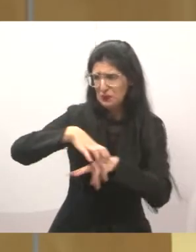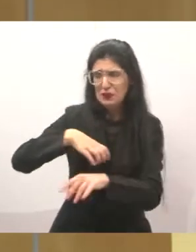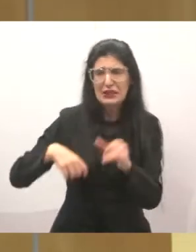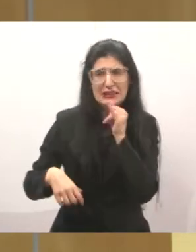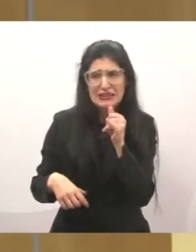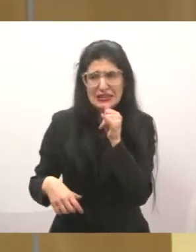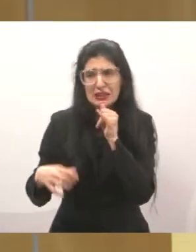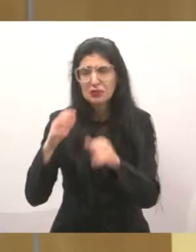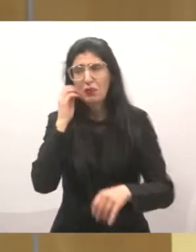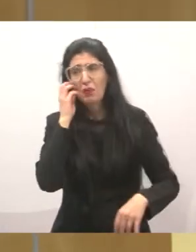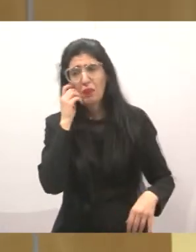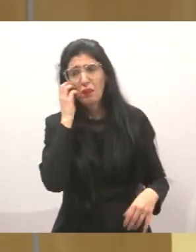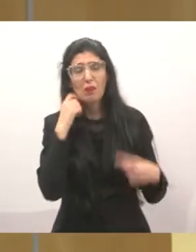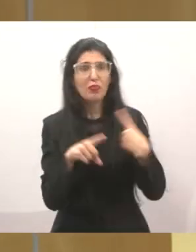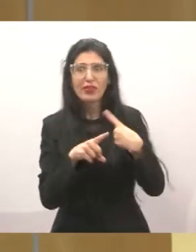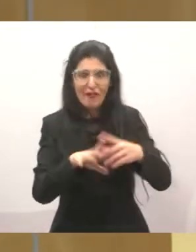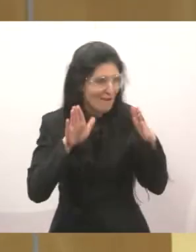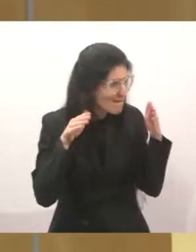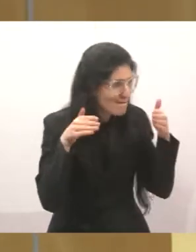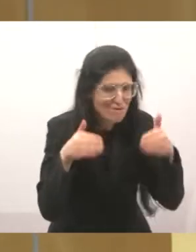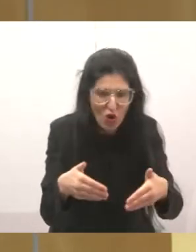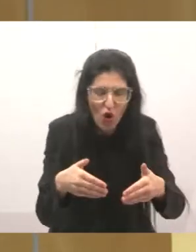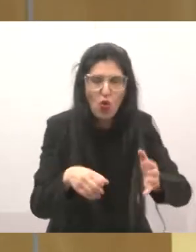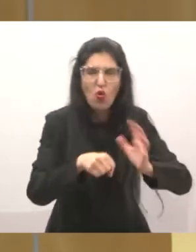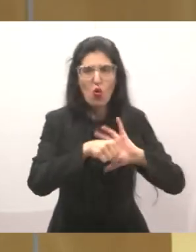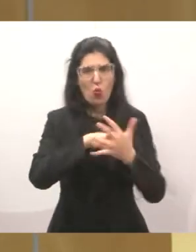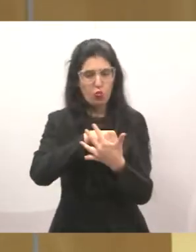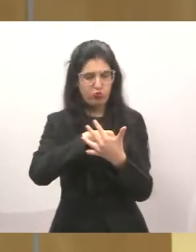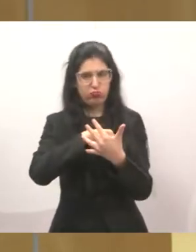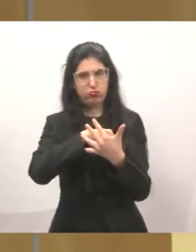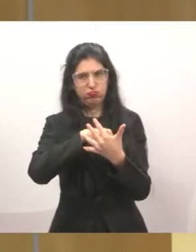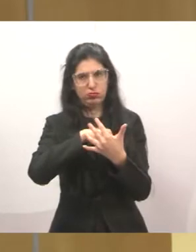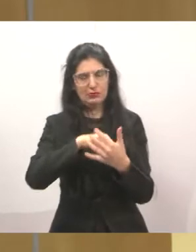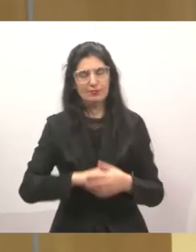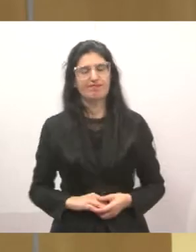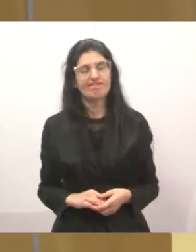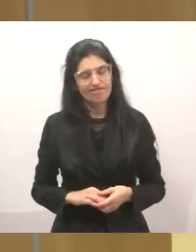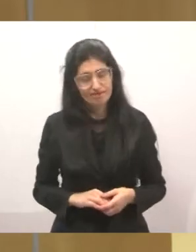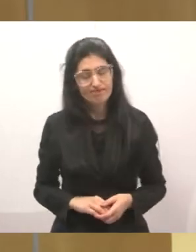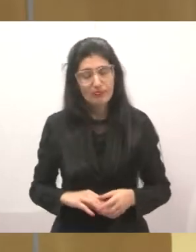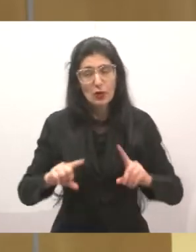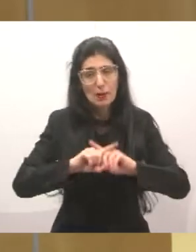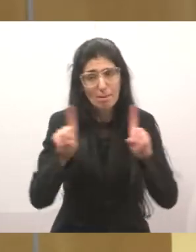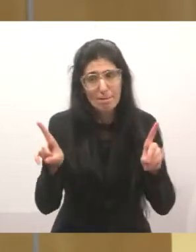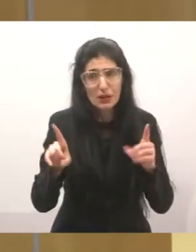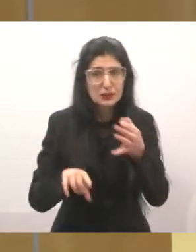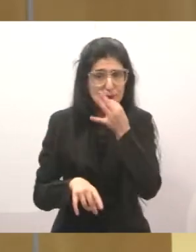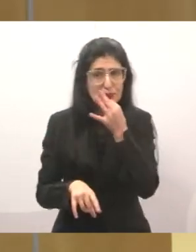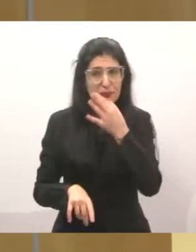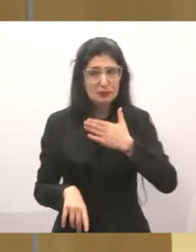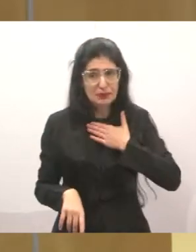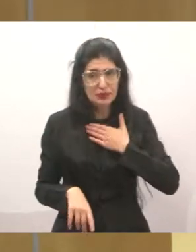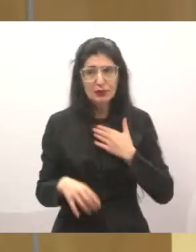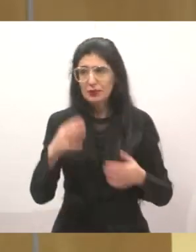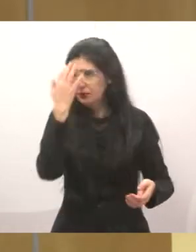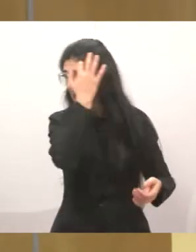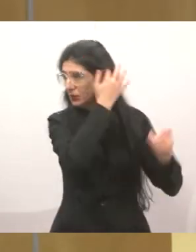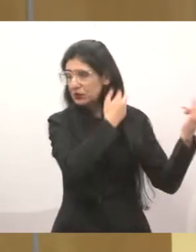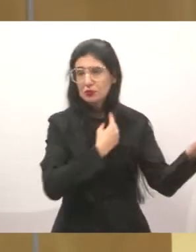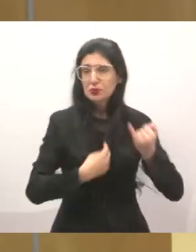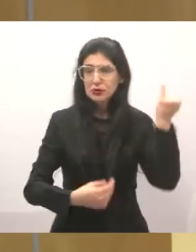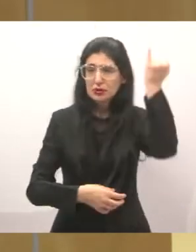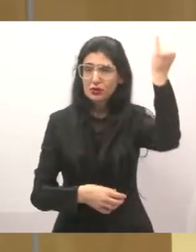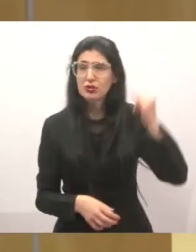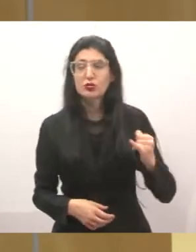porque a saúde está toda trabalhando em relação ao Covid. Só que eu acho que é uma secretaria importante na